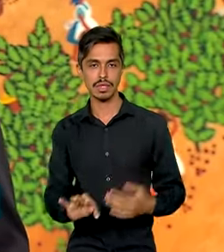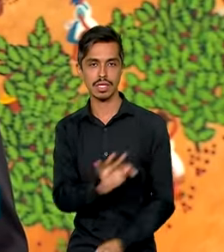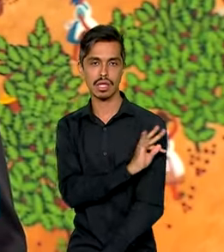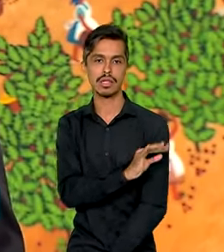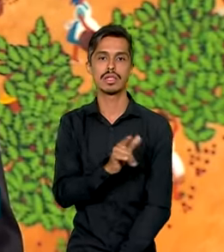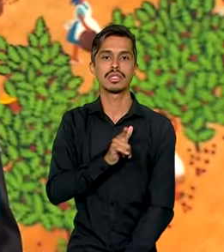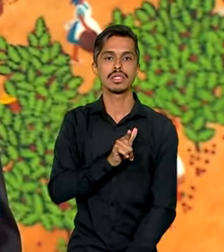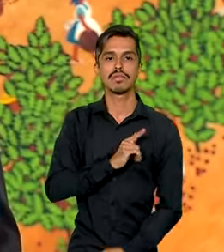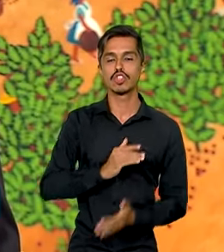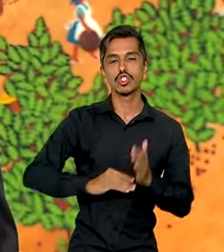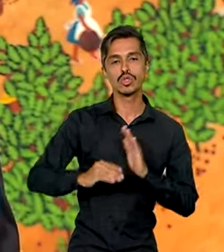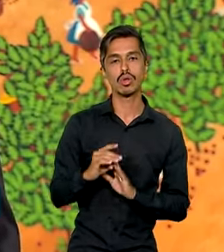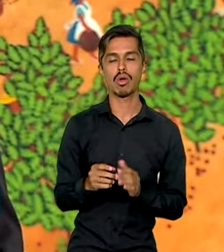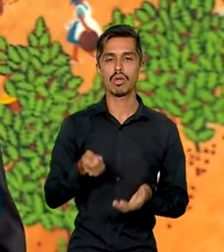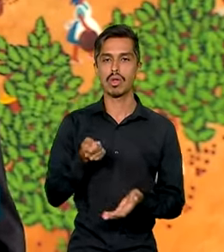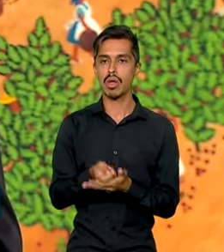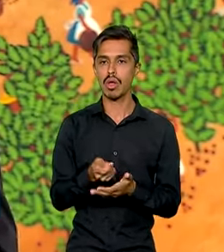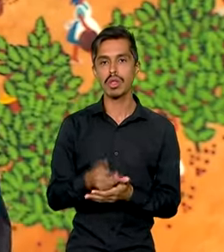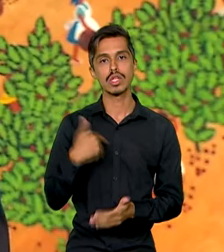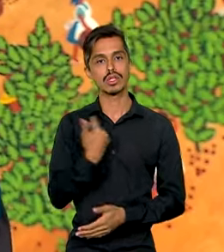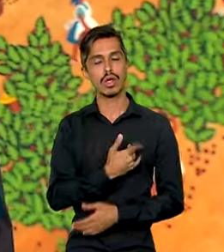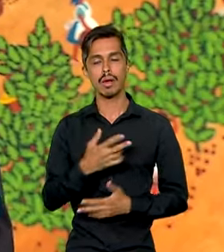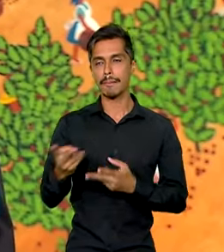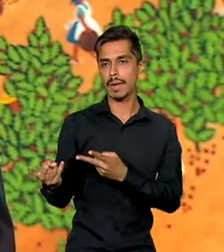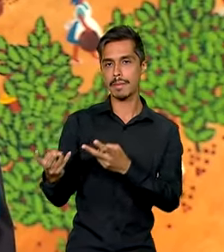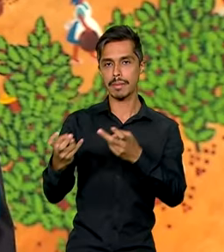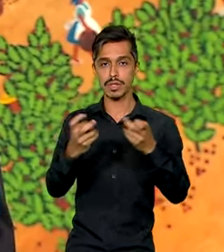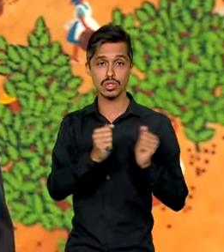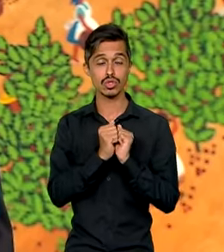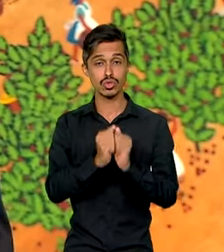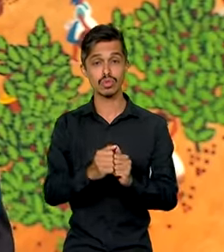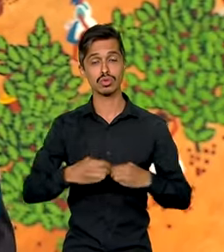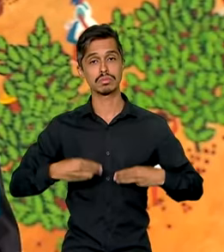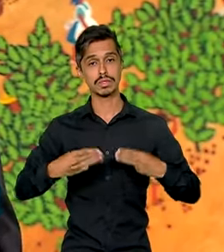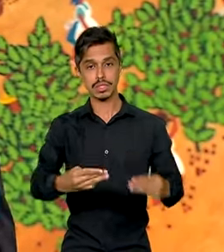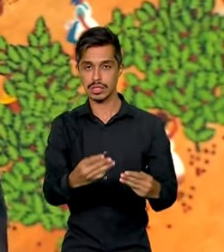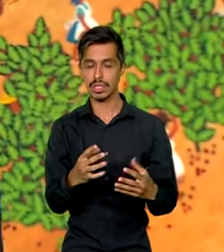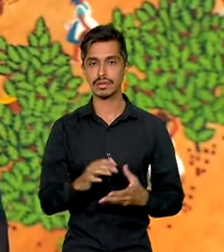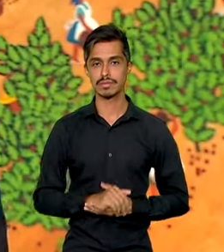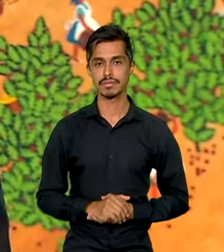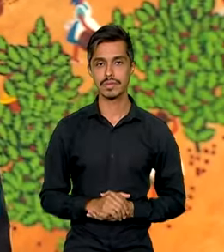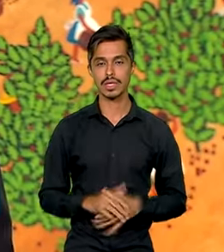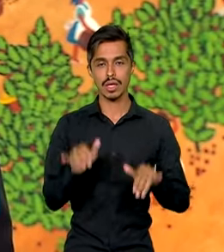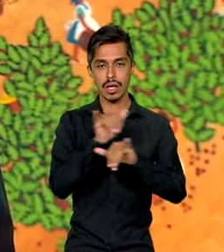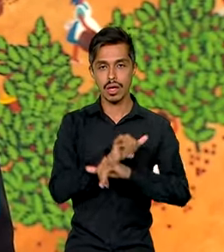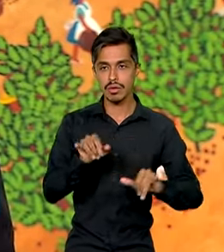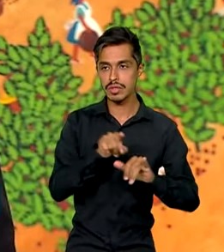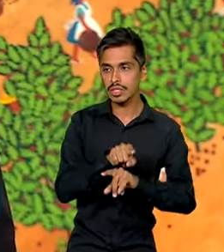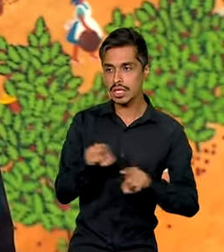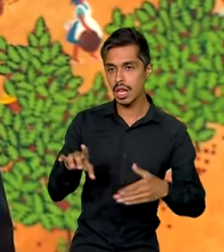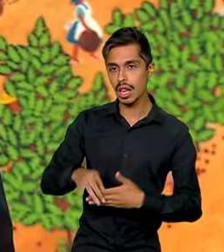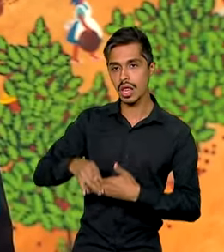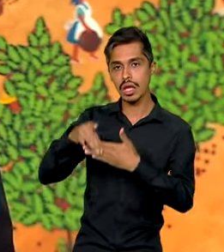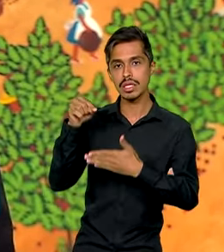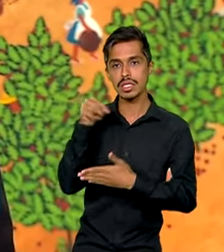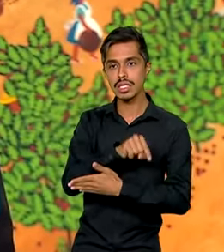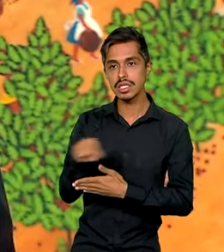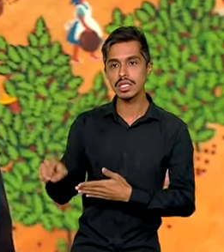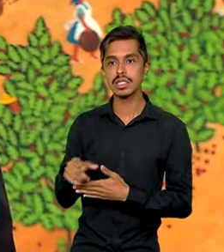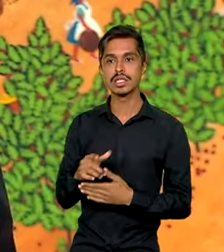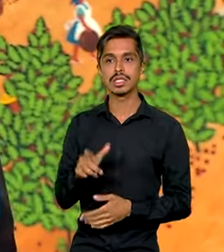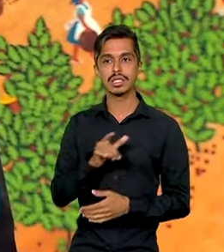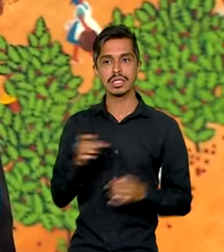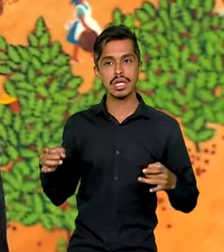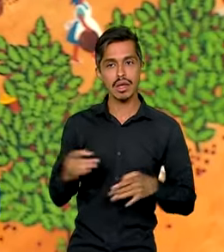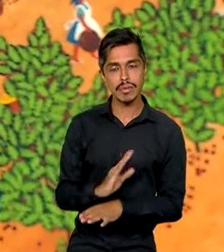passou por todos os requisitos. Então, fizemos esse levantamento junto aos ministérios, anunciamos para esses líderes de que está